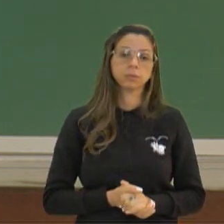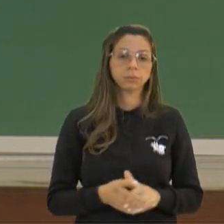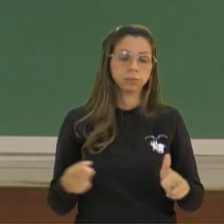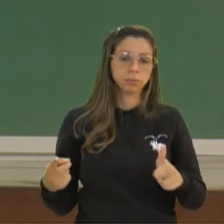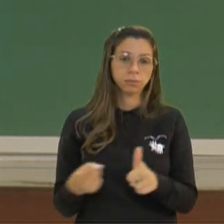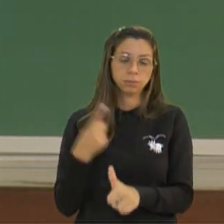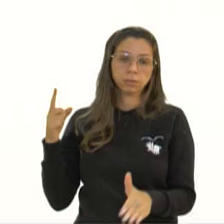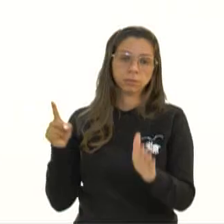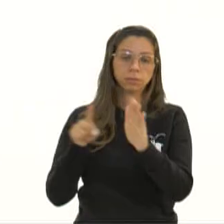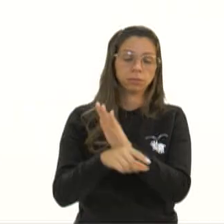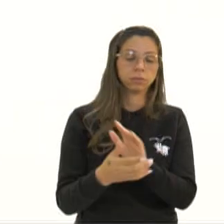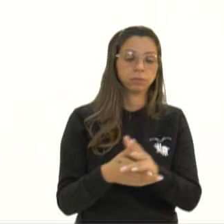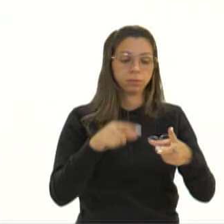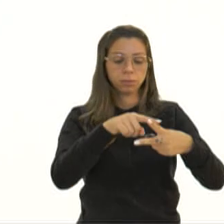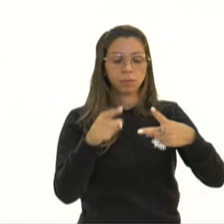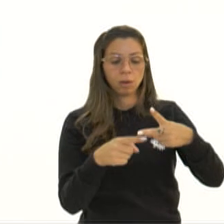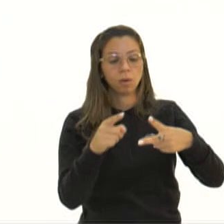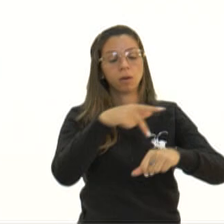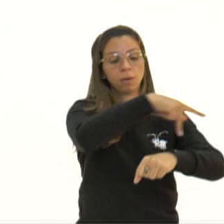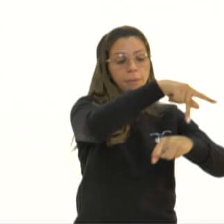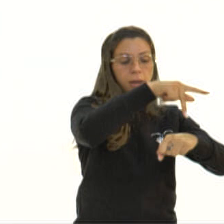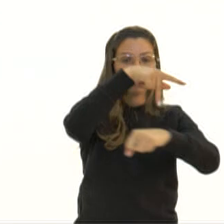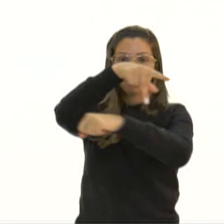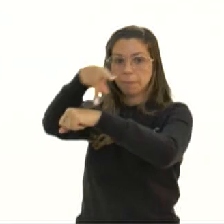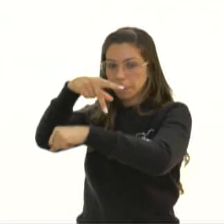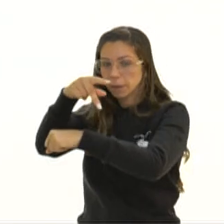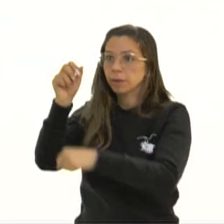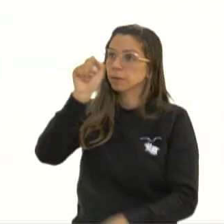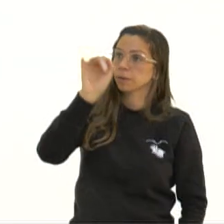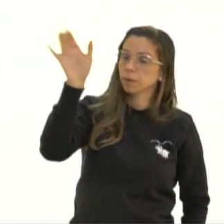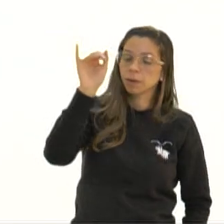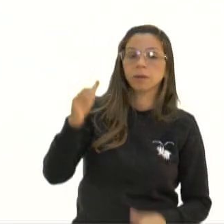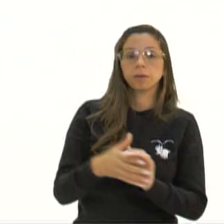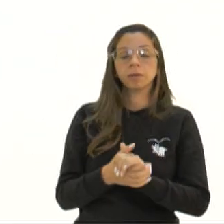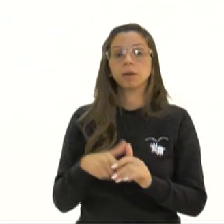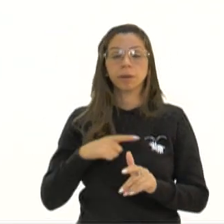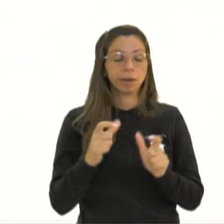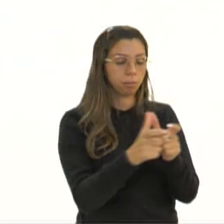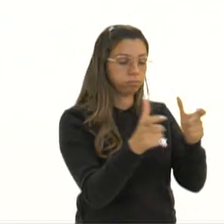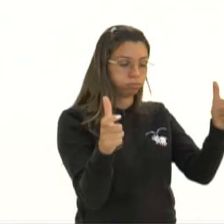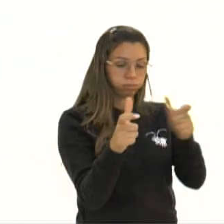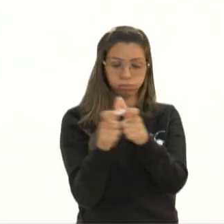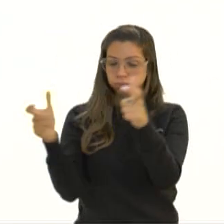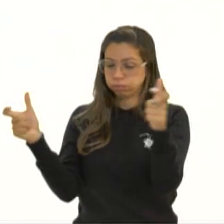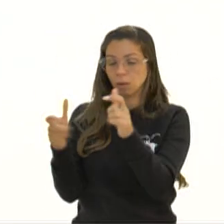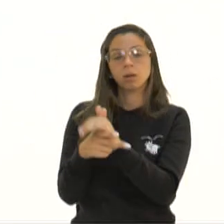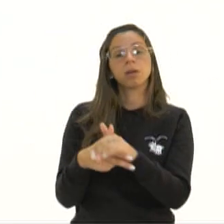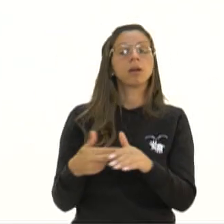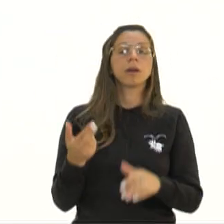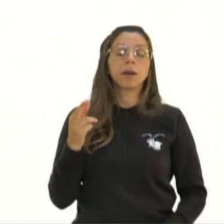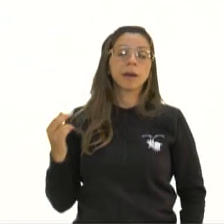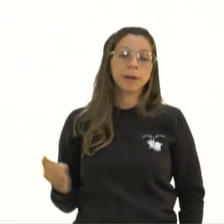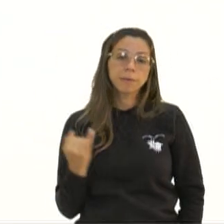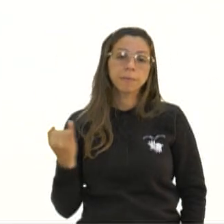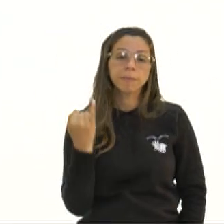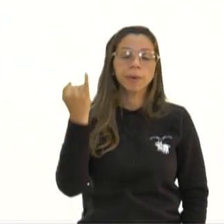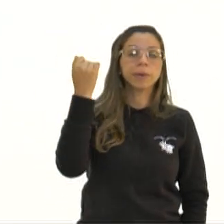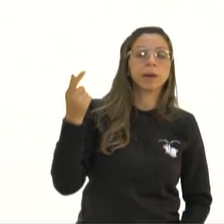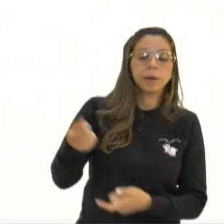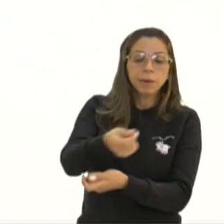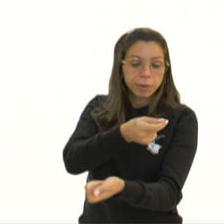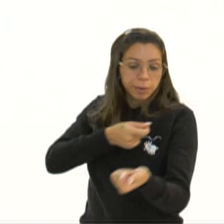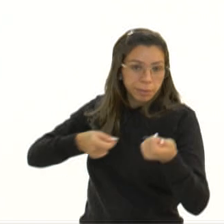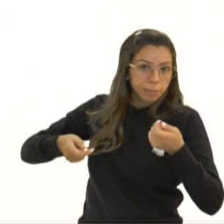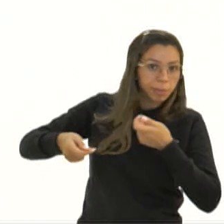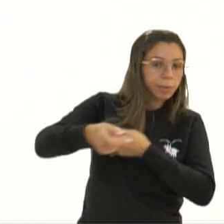quiz aí, dois países asiáticos que, além de apresentarem grande contingente populacional, são destaque na economia do